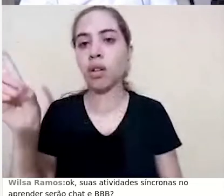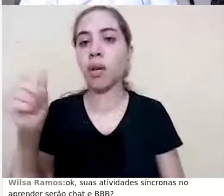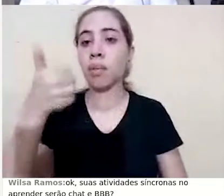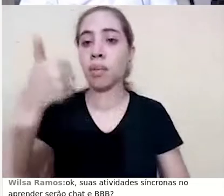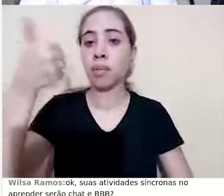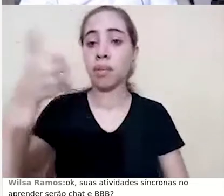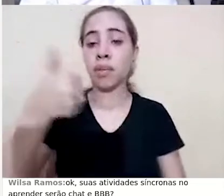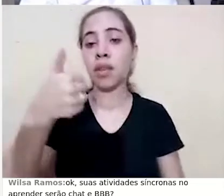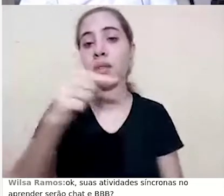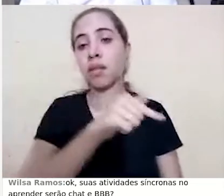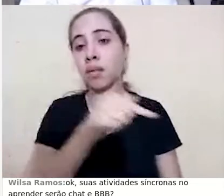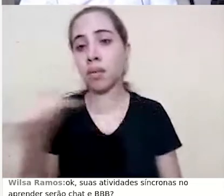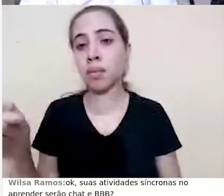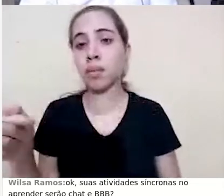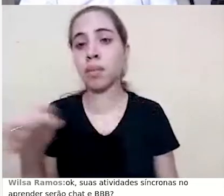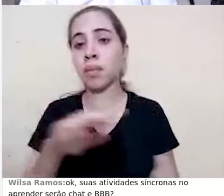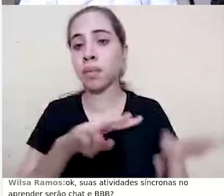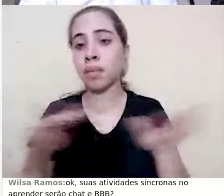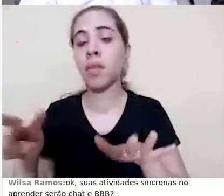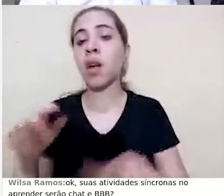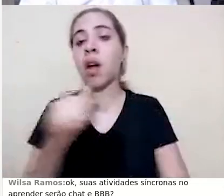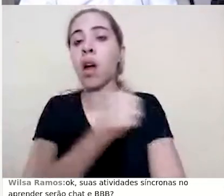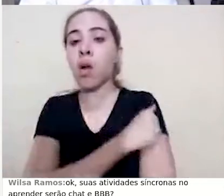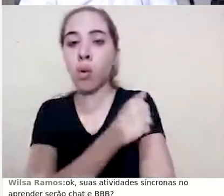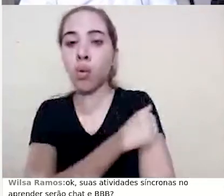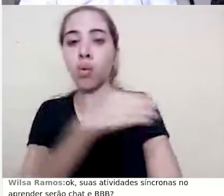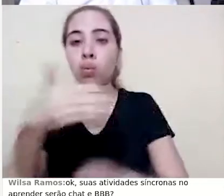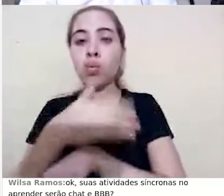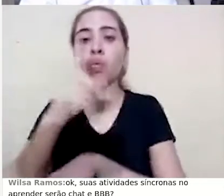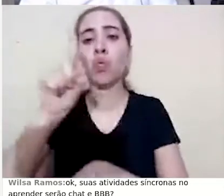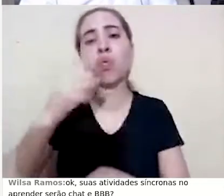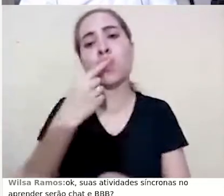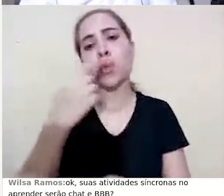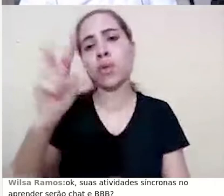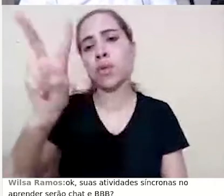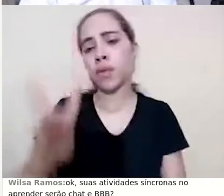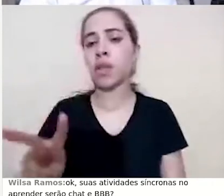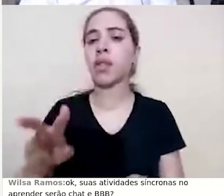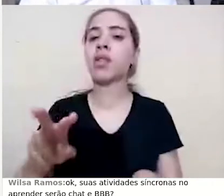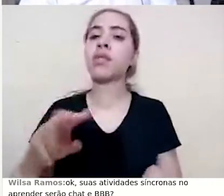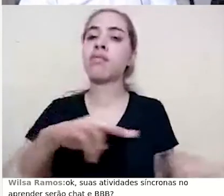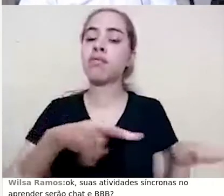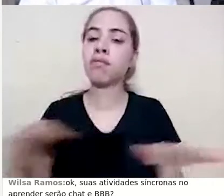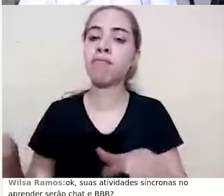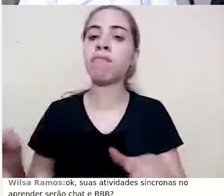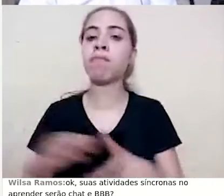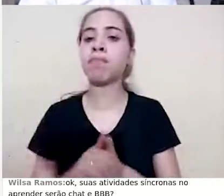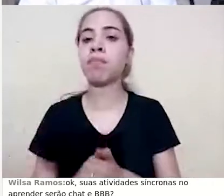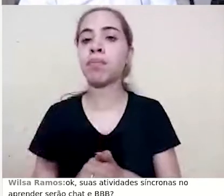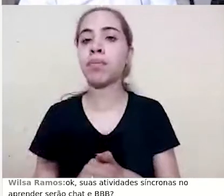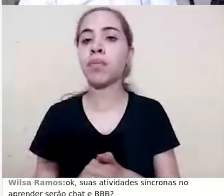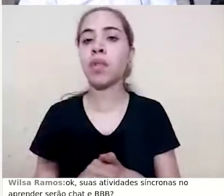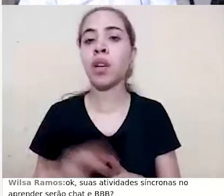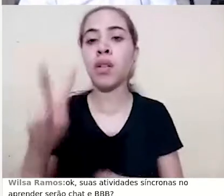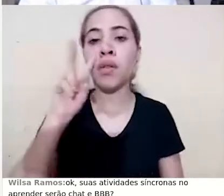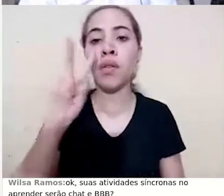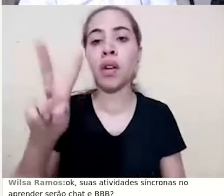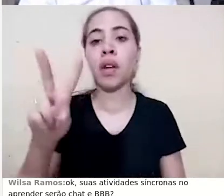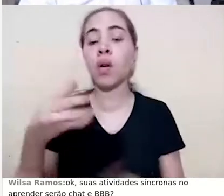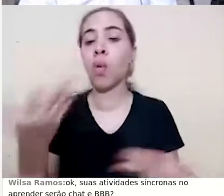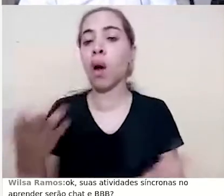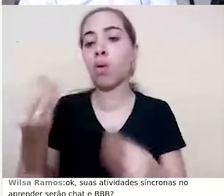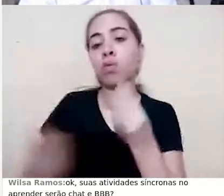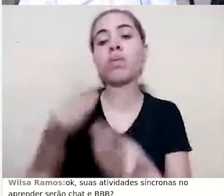esses alunos, eles acessaram o curso só uma vez durante a semana, né? E eu vejo também os recursos. Então, eu consigo